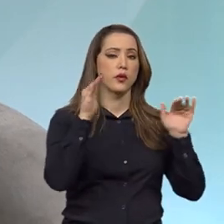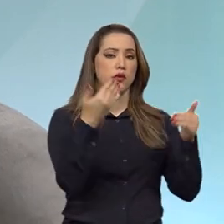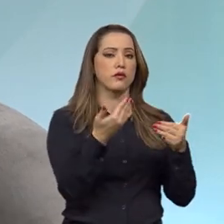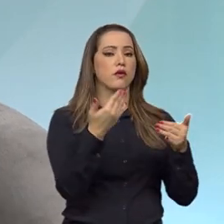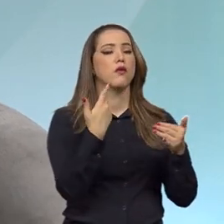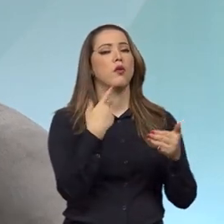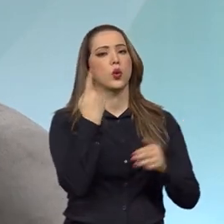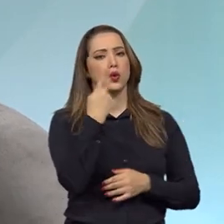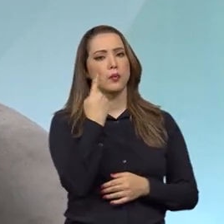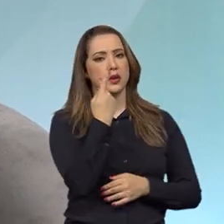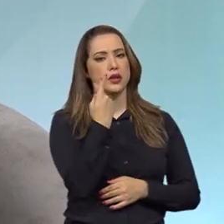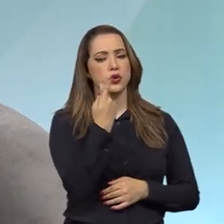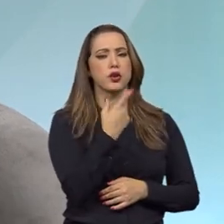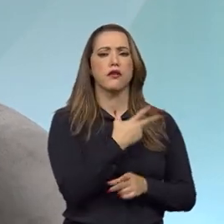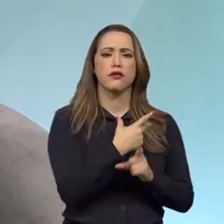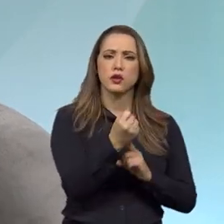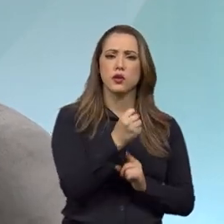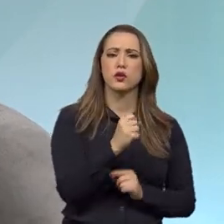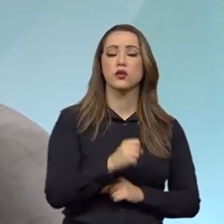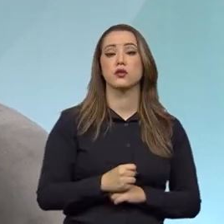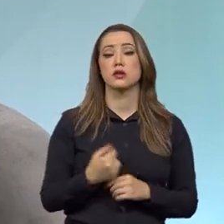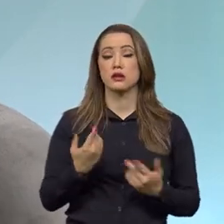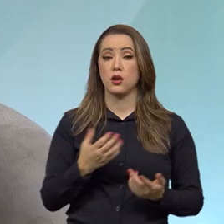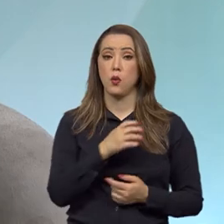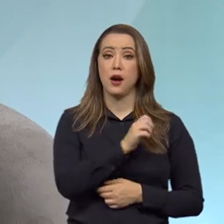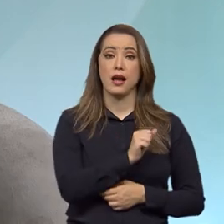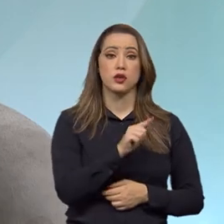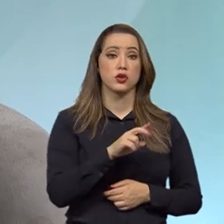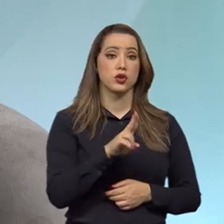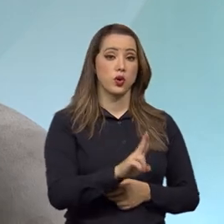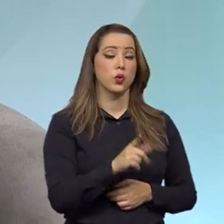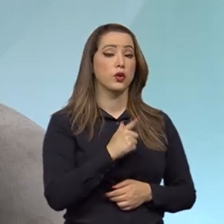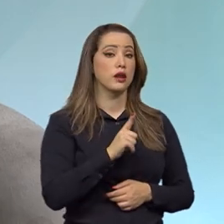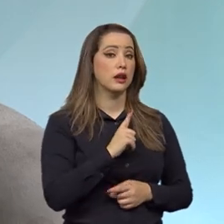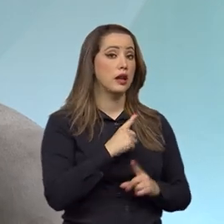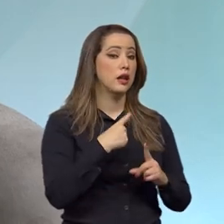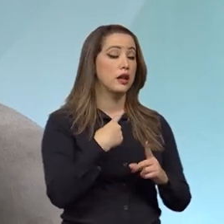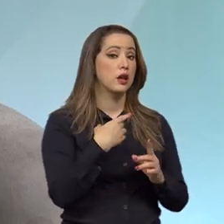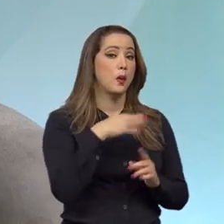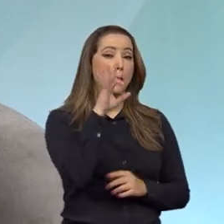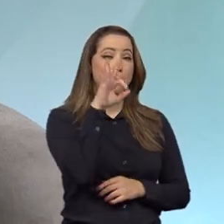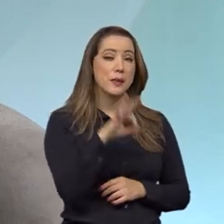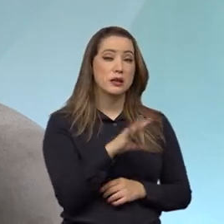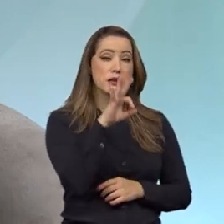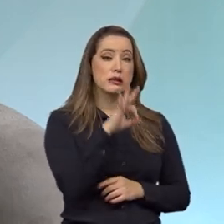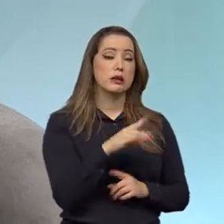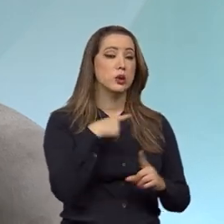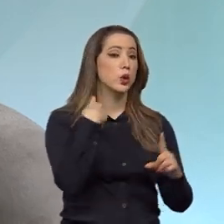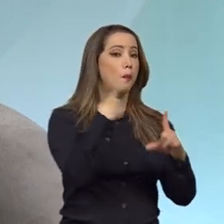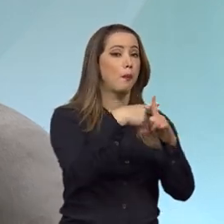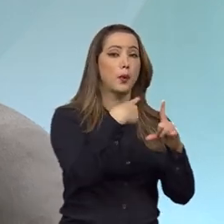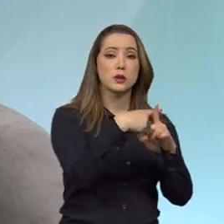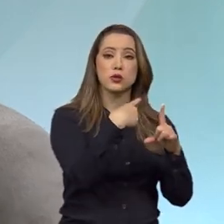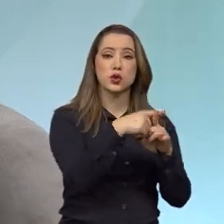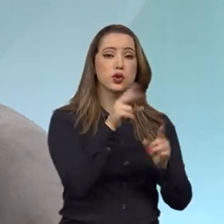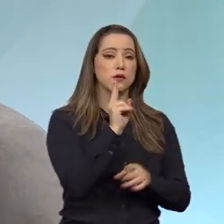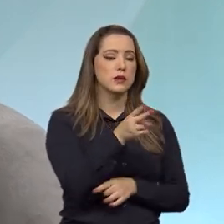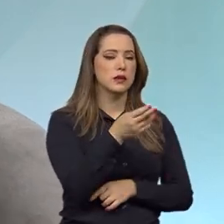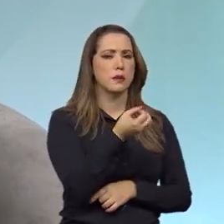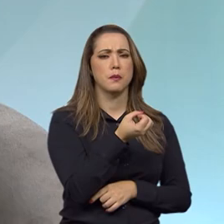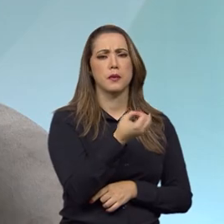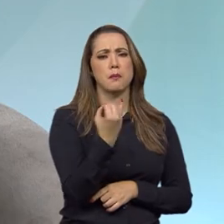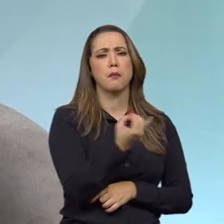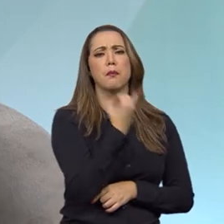exitosa. E é por isso que a AGU tem uma taxa de êxito tão grande, porque ao participar da concepção da política, tem todos os argumentos, em